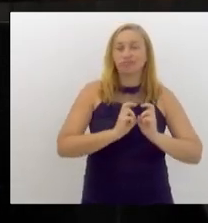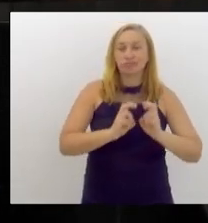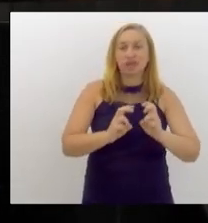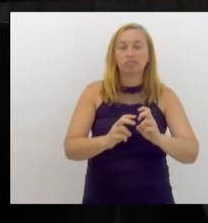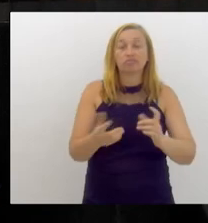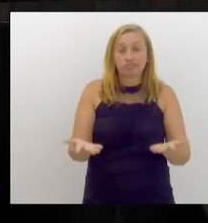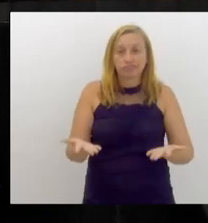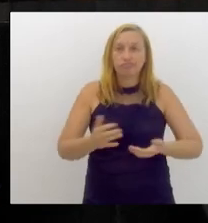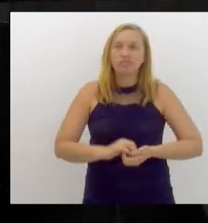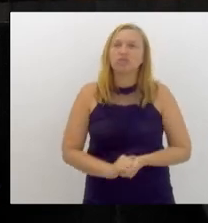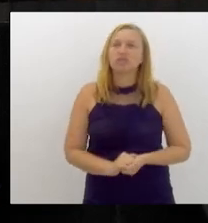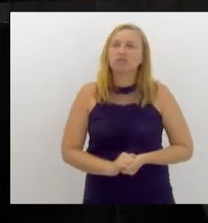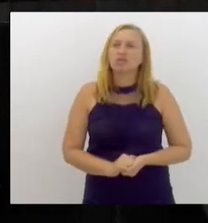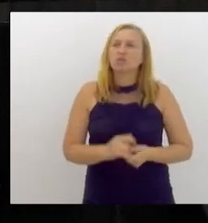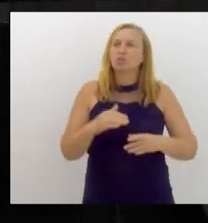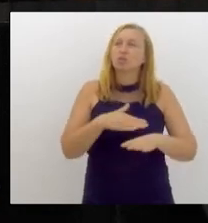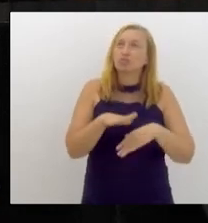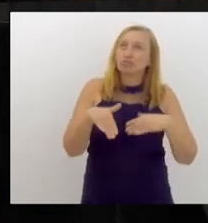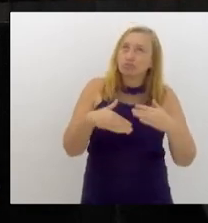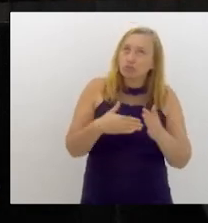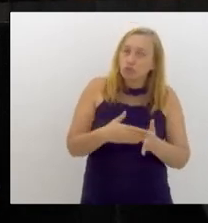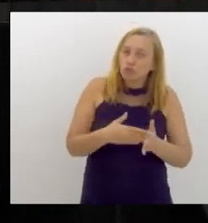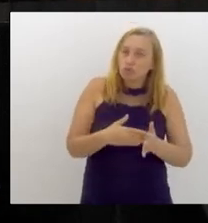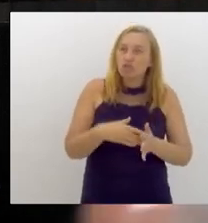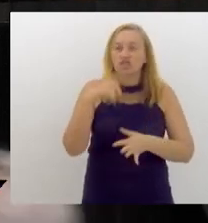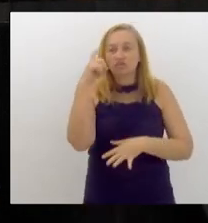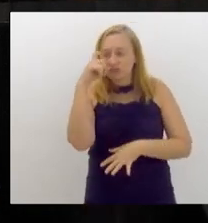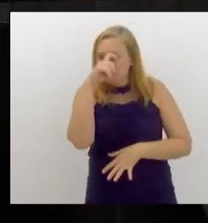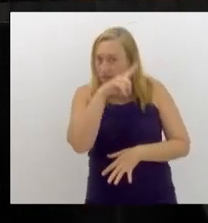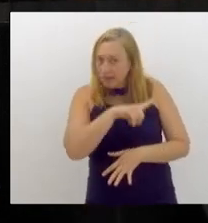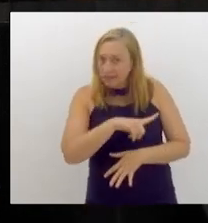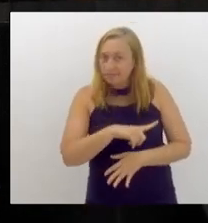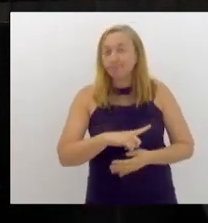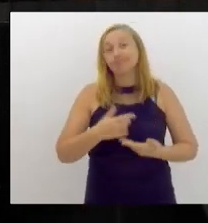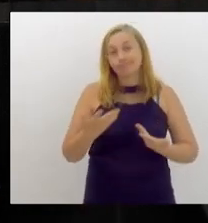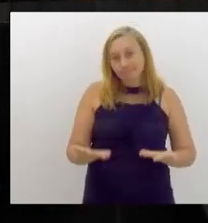com todas as precariedades possíveis.